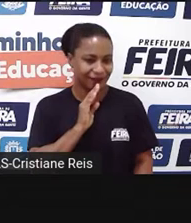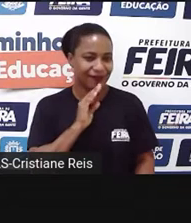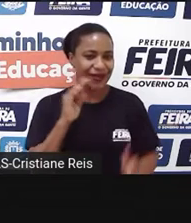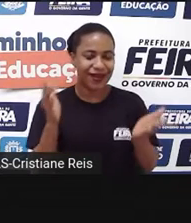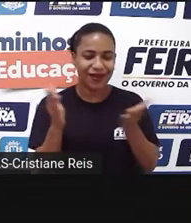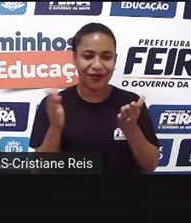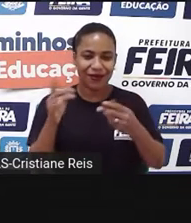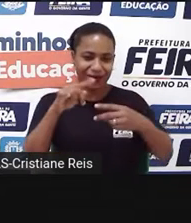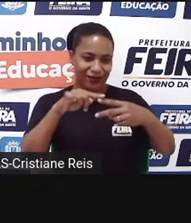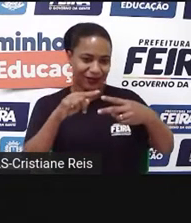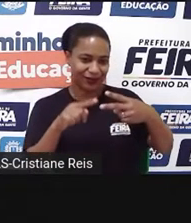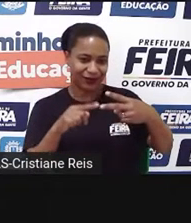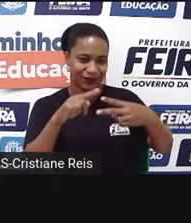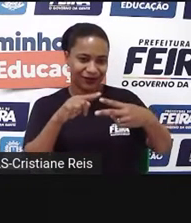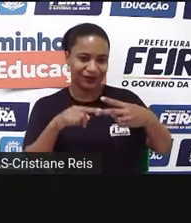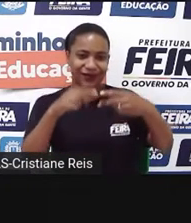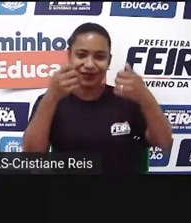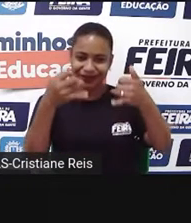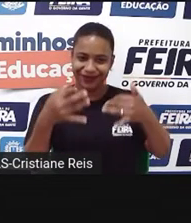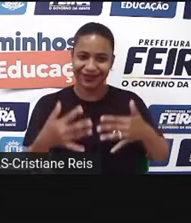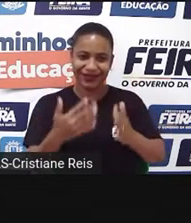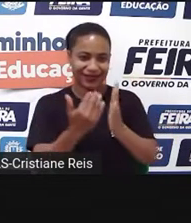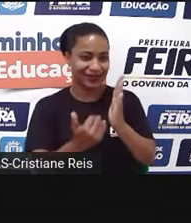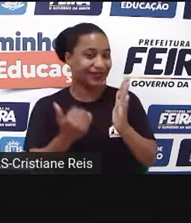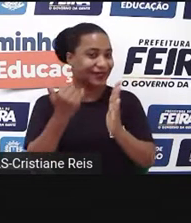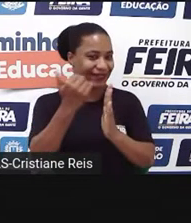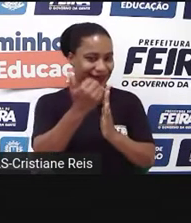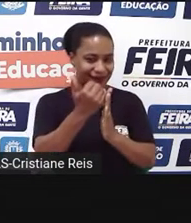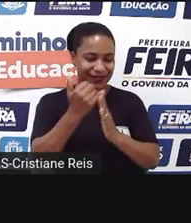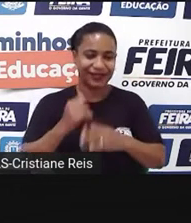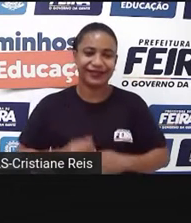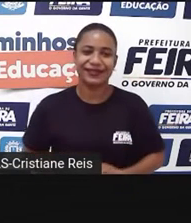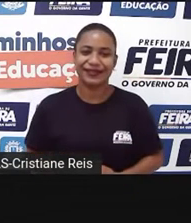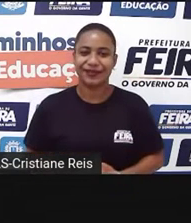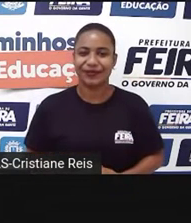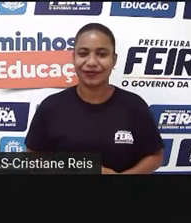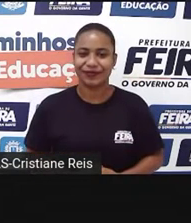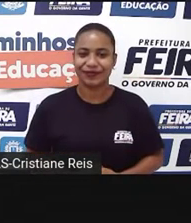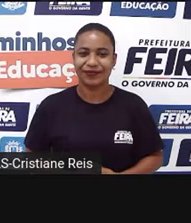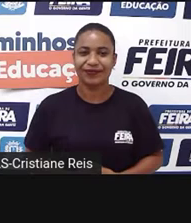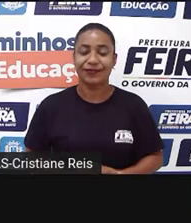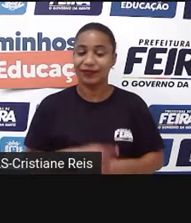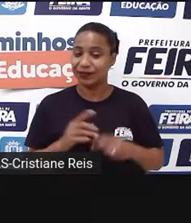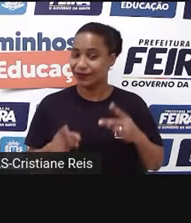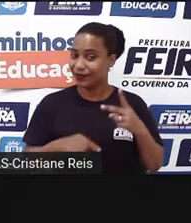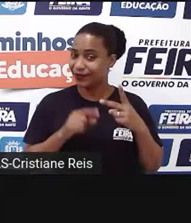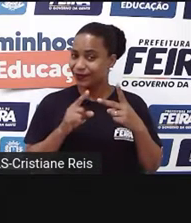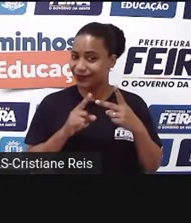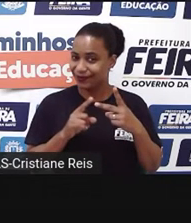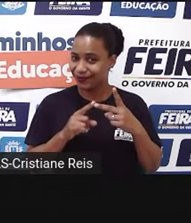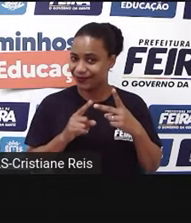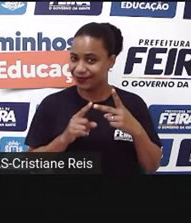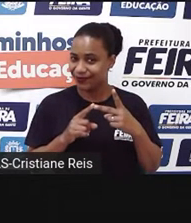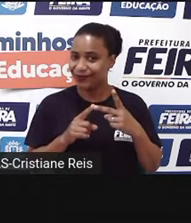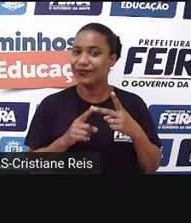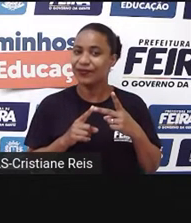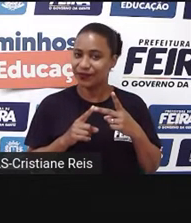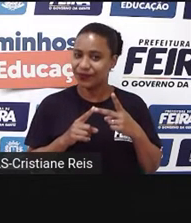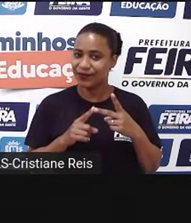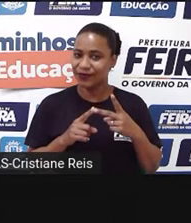eles durante a aula de hoje. Segundo questionamento. How can you write a roleplay?